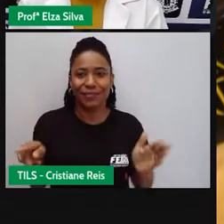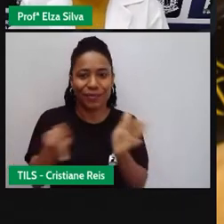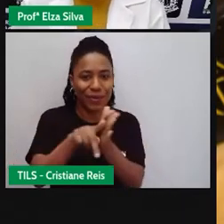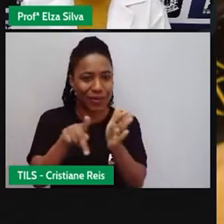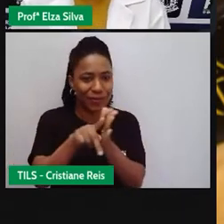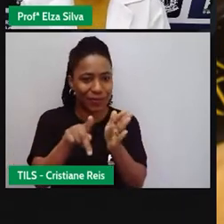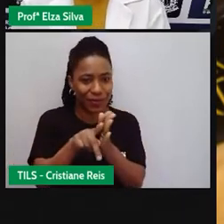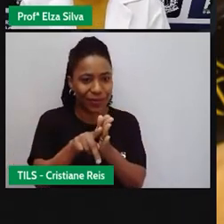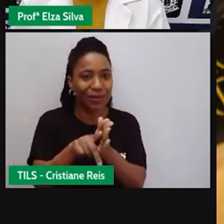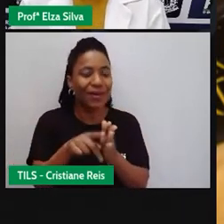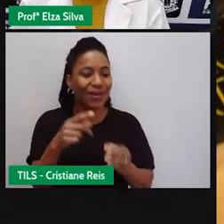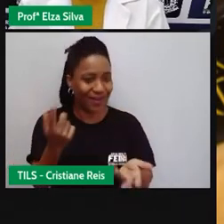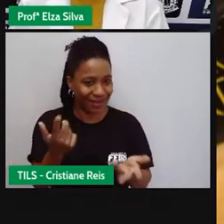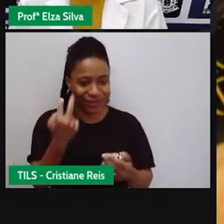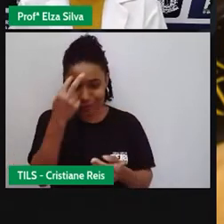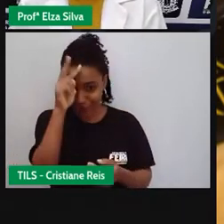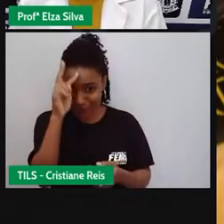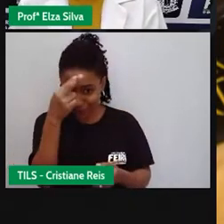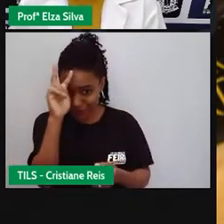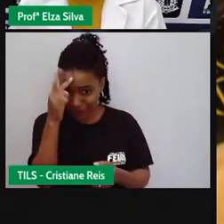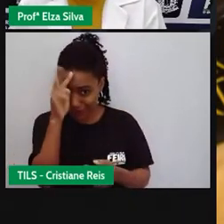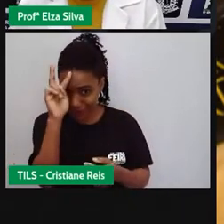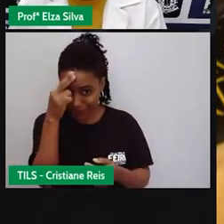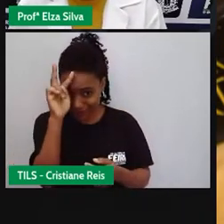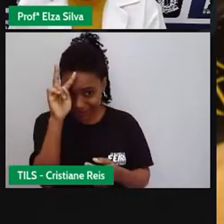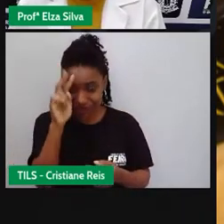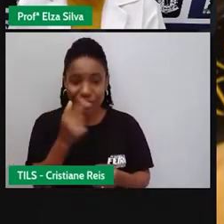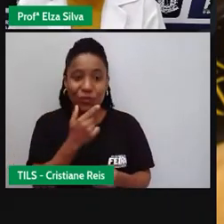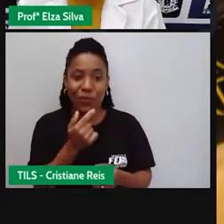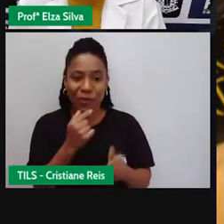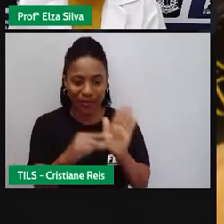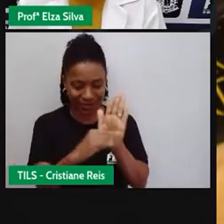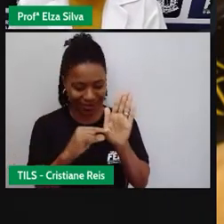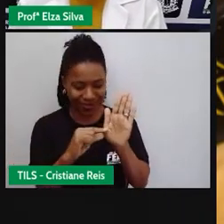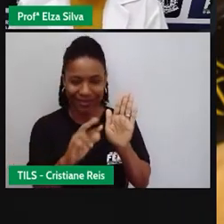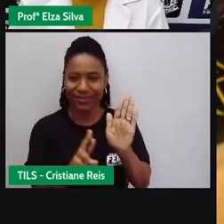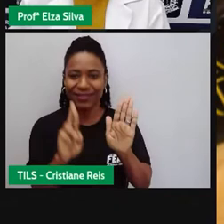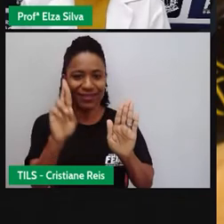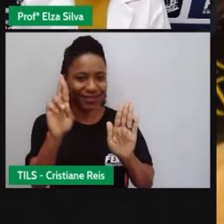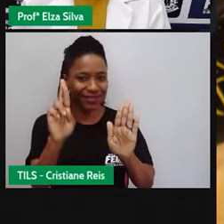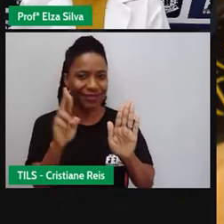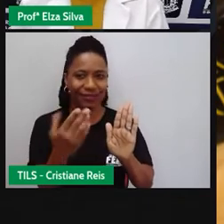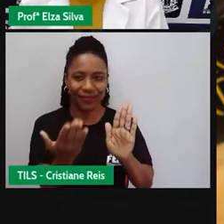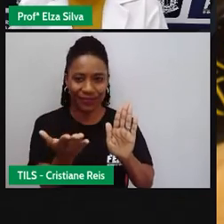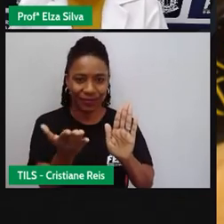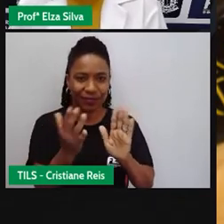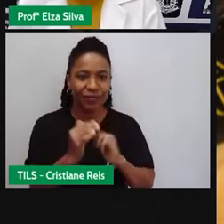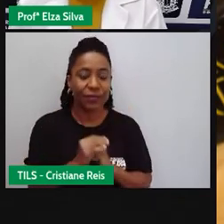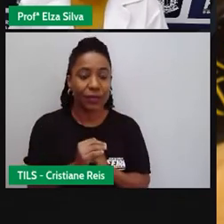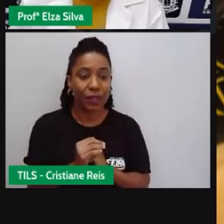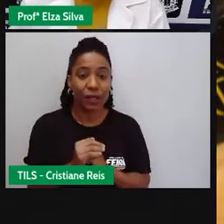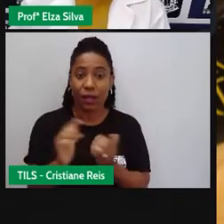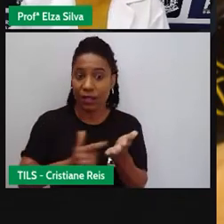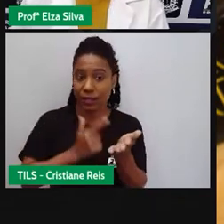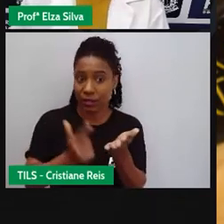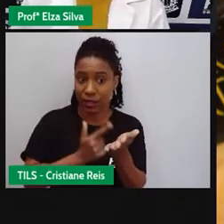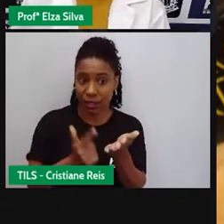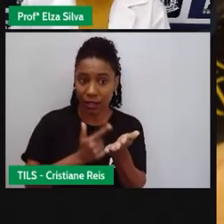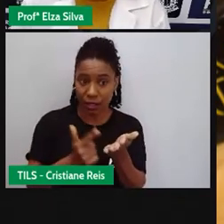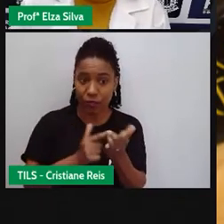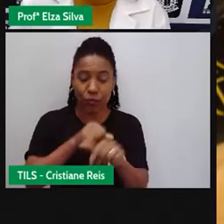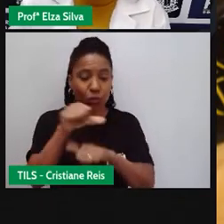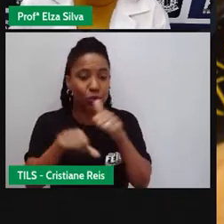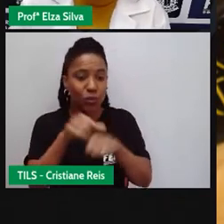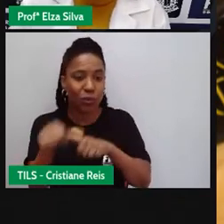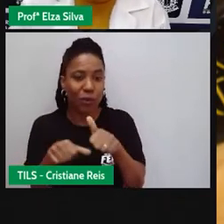Gelo e Fogo, de George R.R. Martin. Estes livros também foram adaptados para